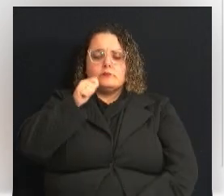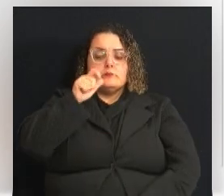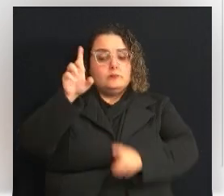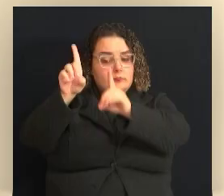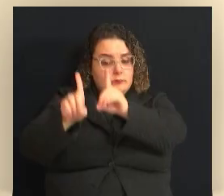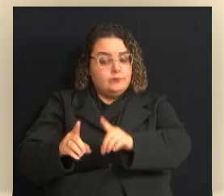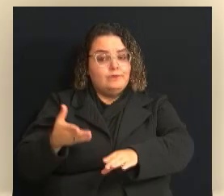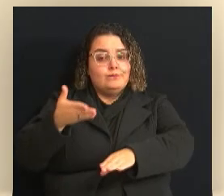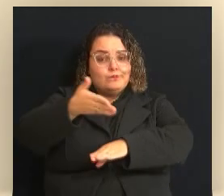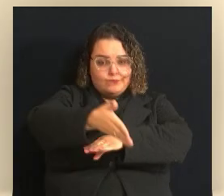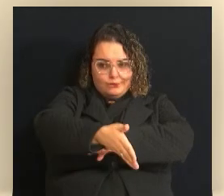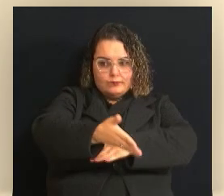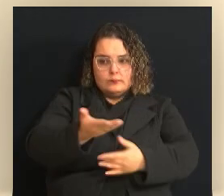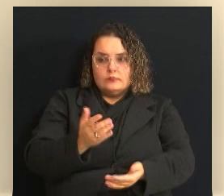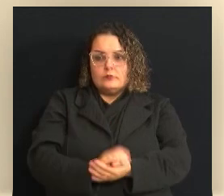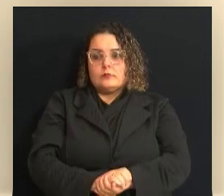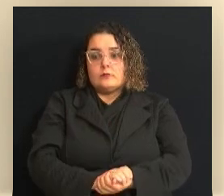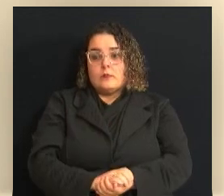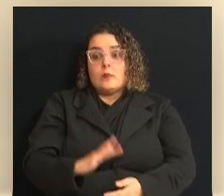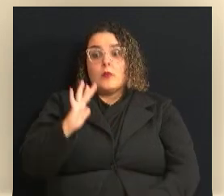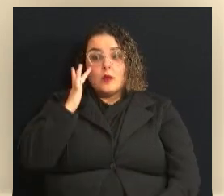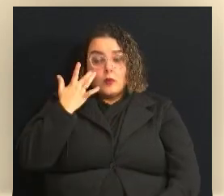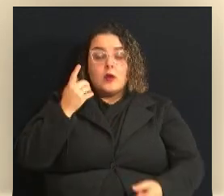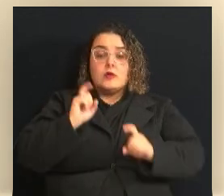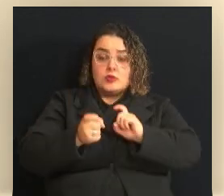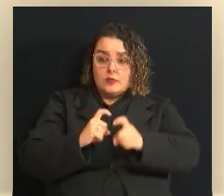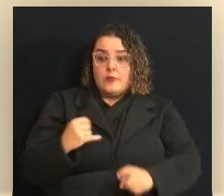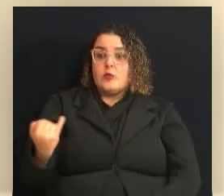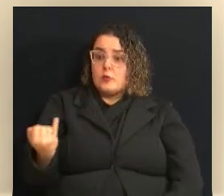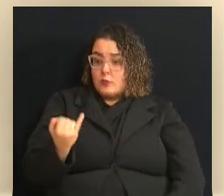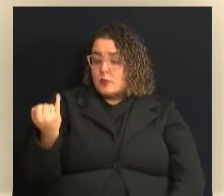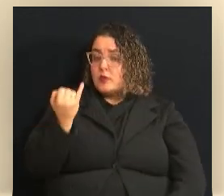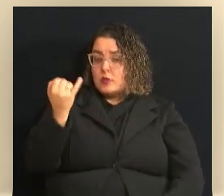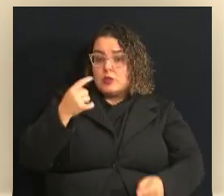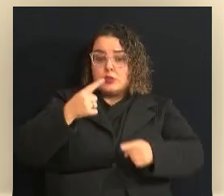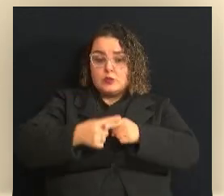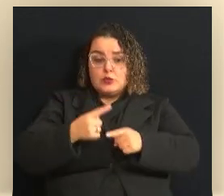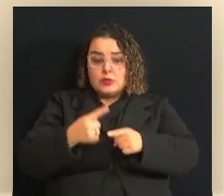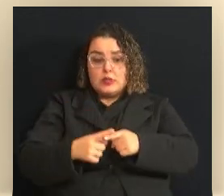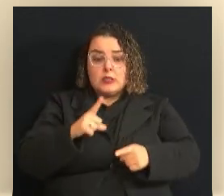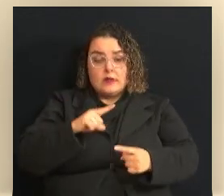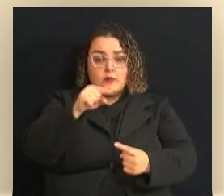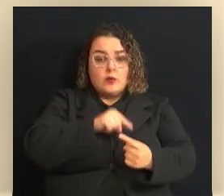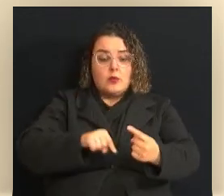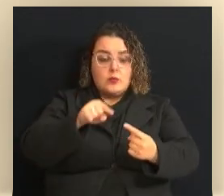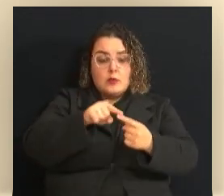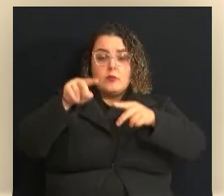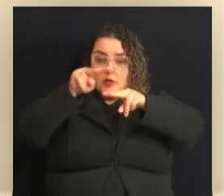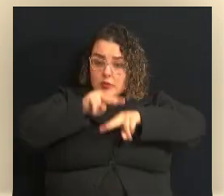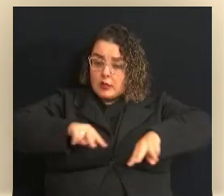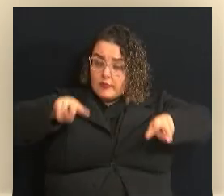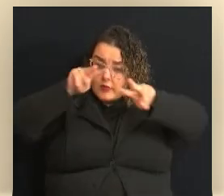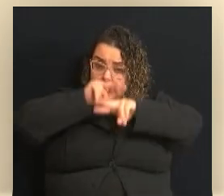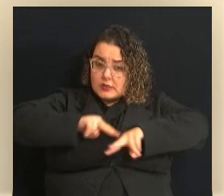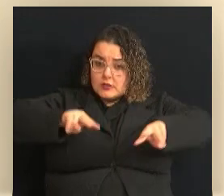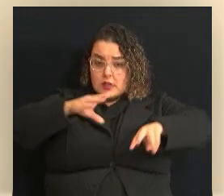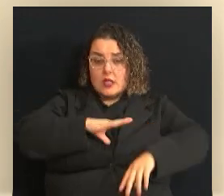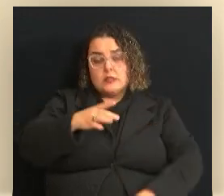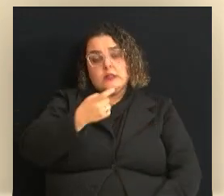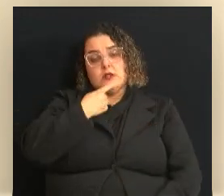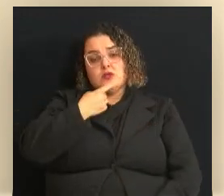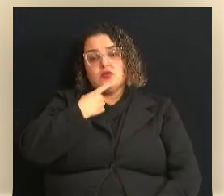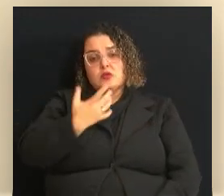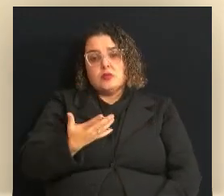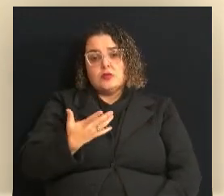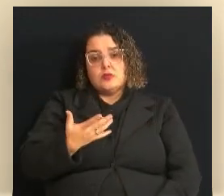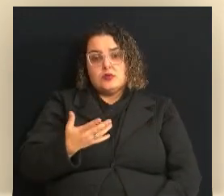deficiência. Olha, eu acho que essa reunião foi muito importante, porque essa reunião teve o objetivo de dar visibilidade para a cidade de Campinas, de uma